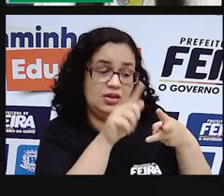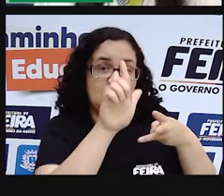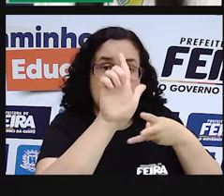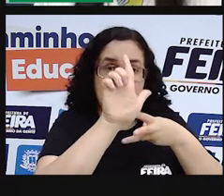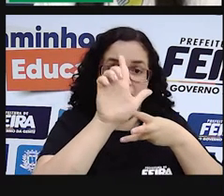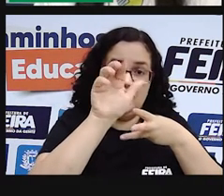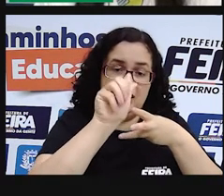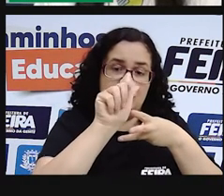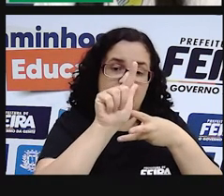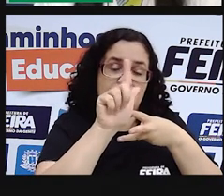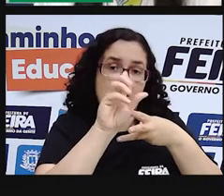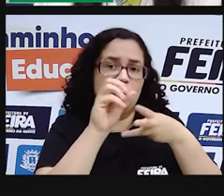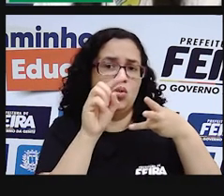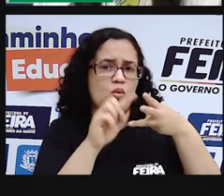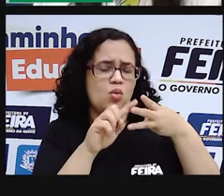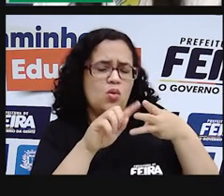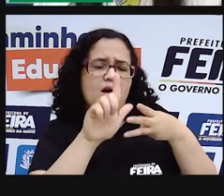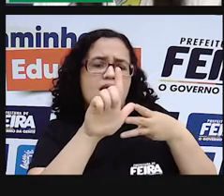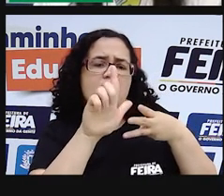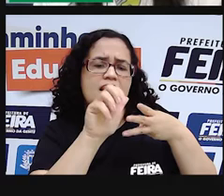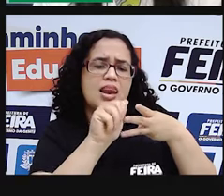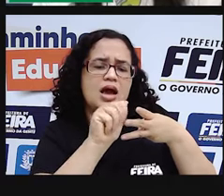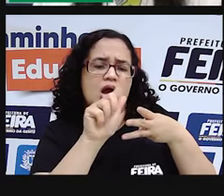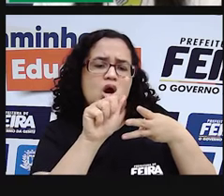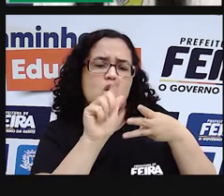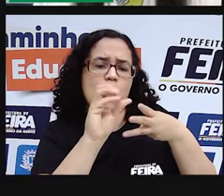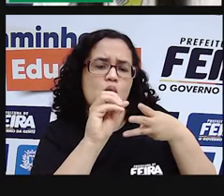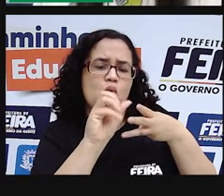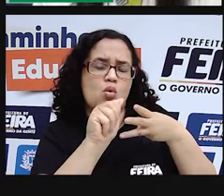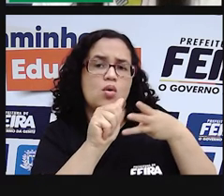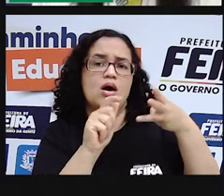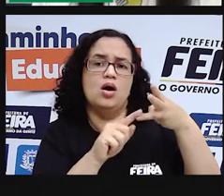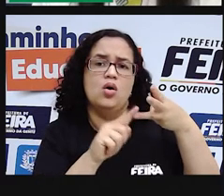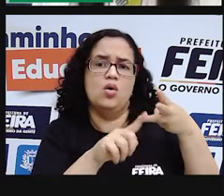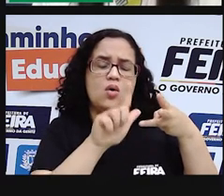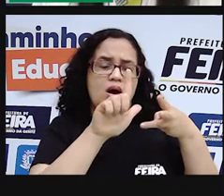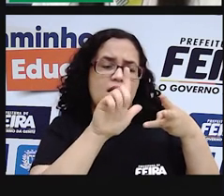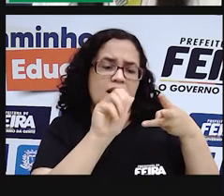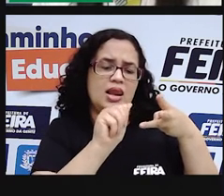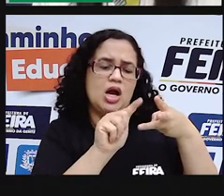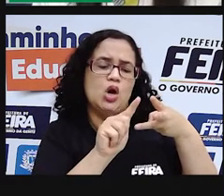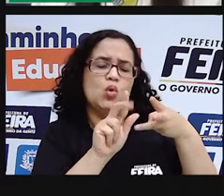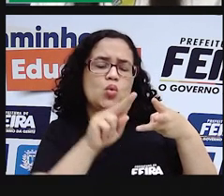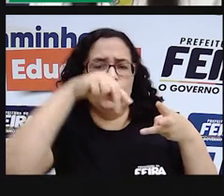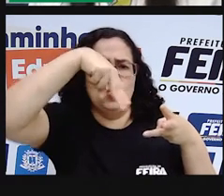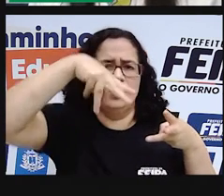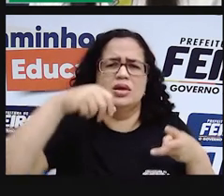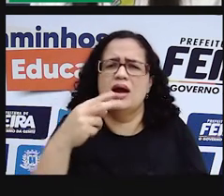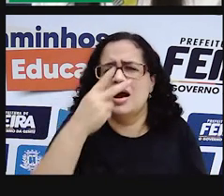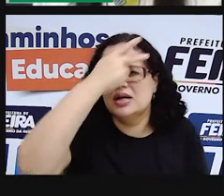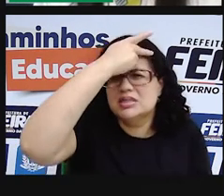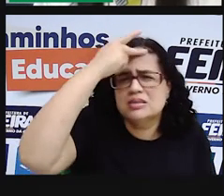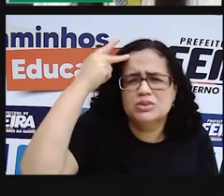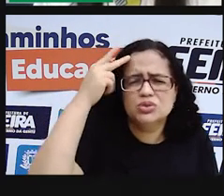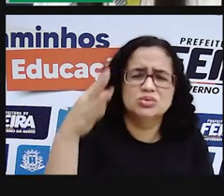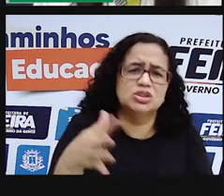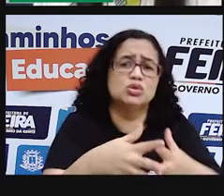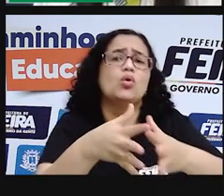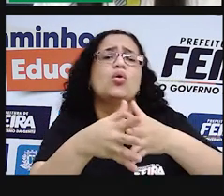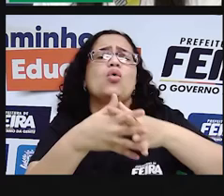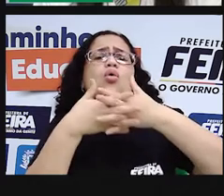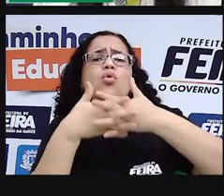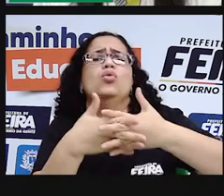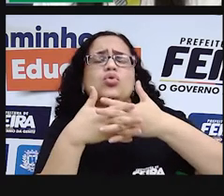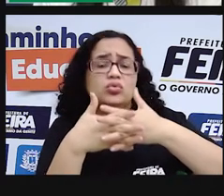Lago, lagoa ou laguna. As pessoas costumam confundir. O que é um lago? O que é lagoa ou